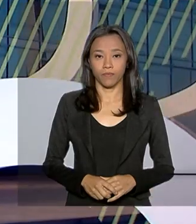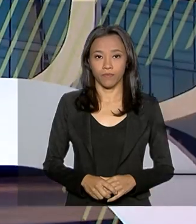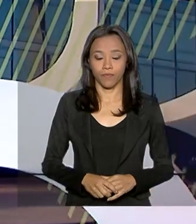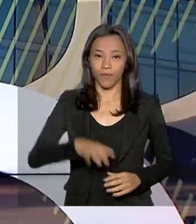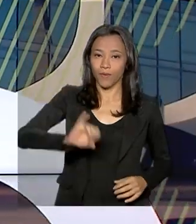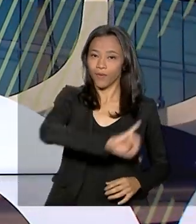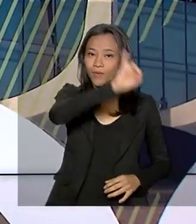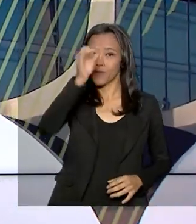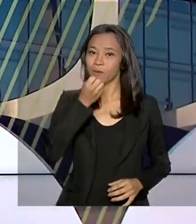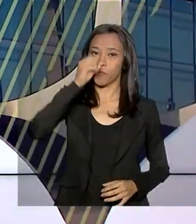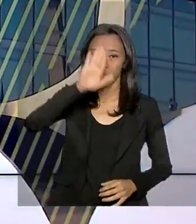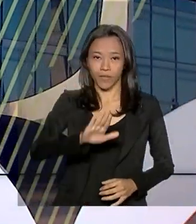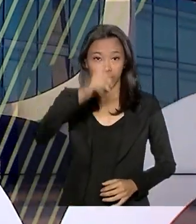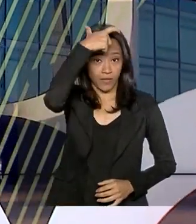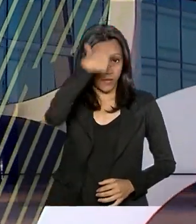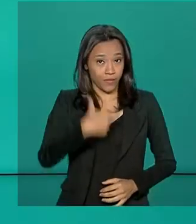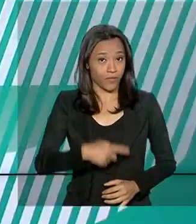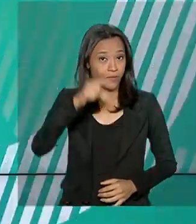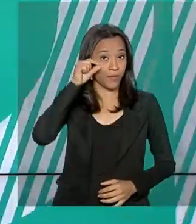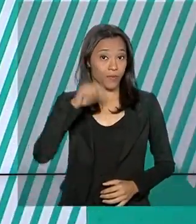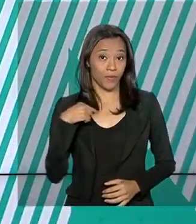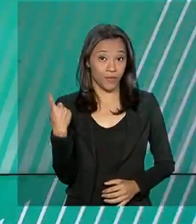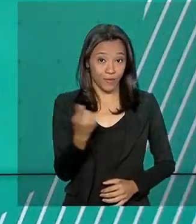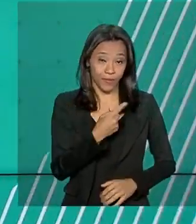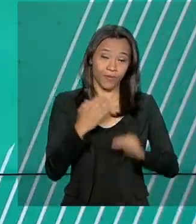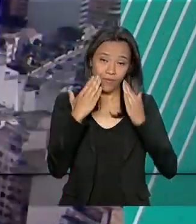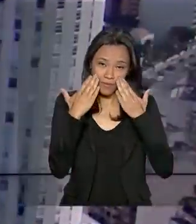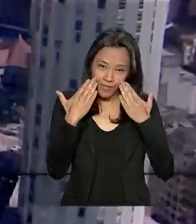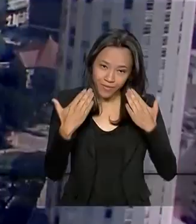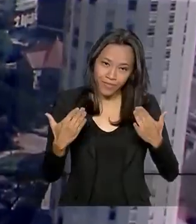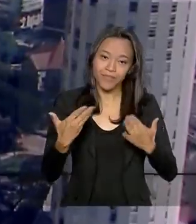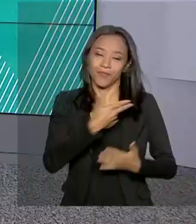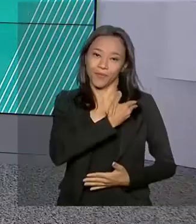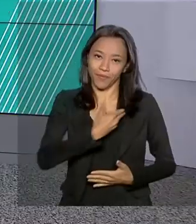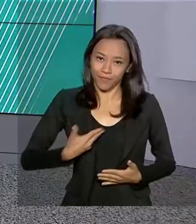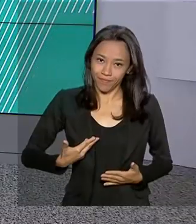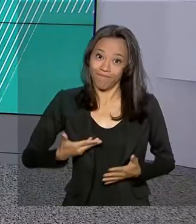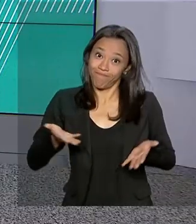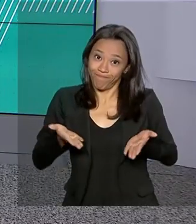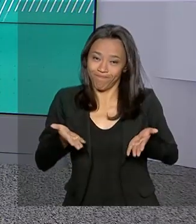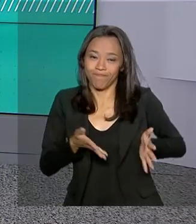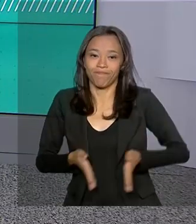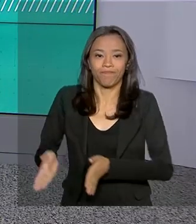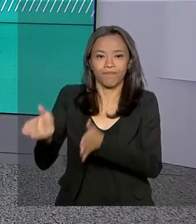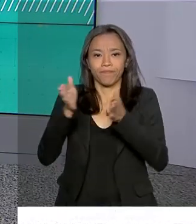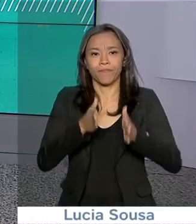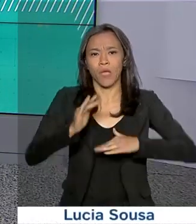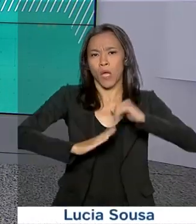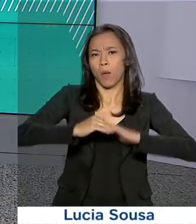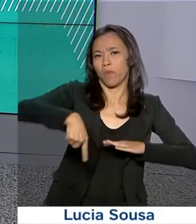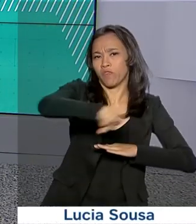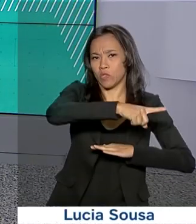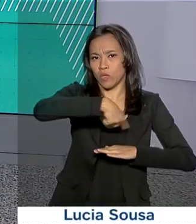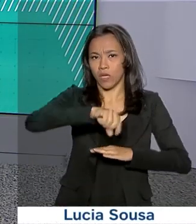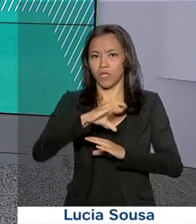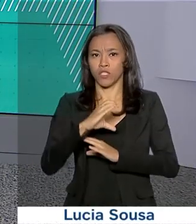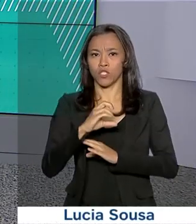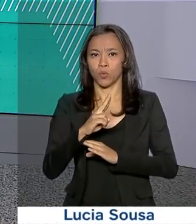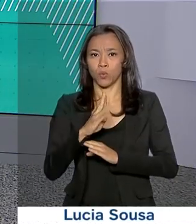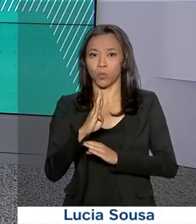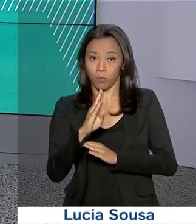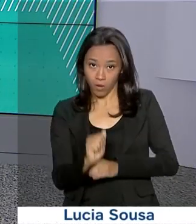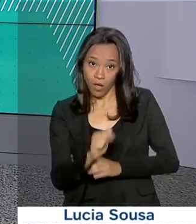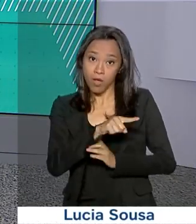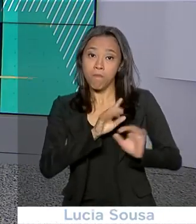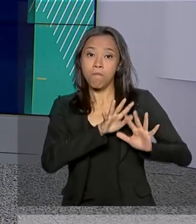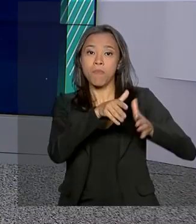Olá, boa tarde, eu sou Lilian Reis e estamos no ar com o Governo Agora. Profissionais cubanos que participaram do